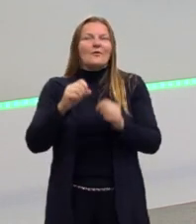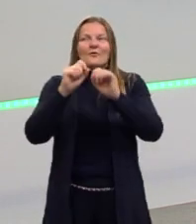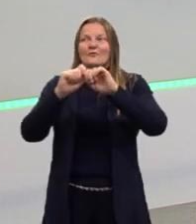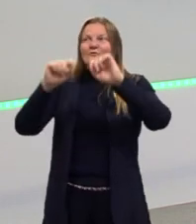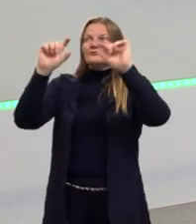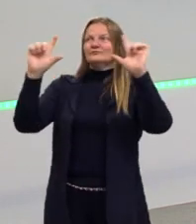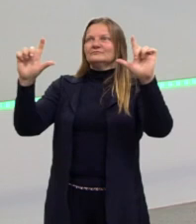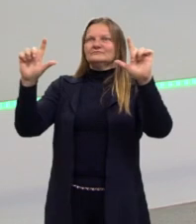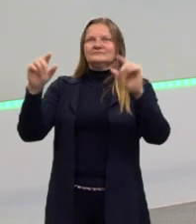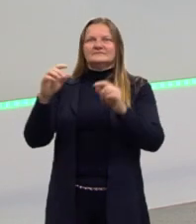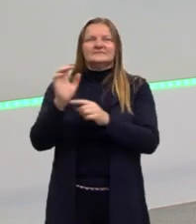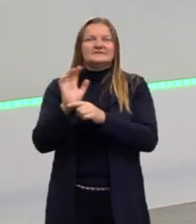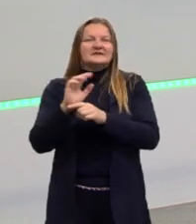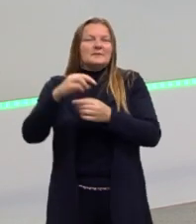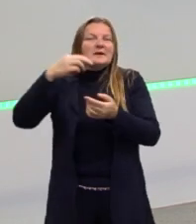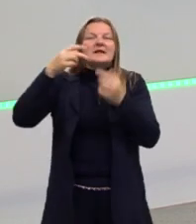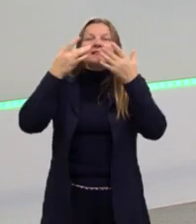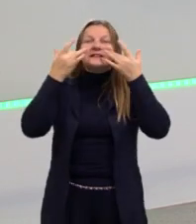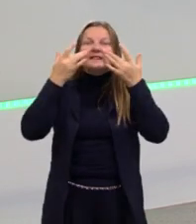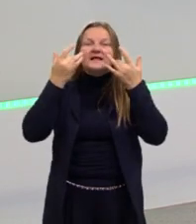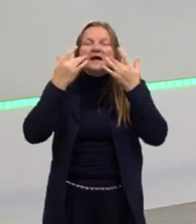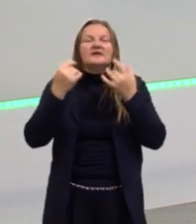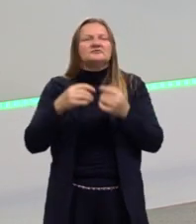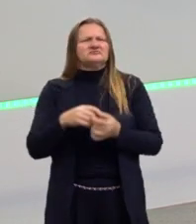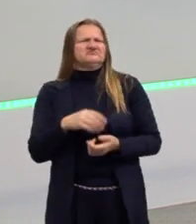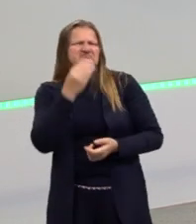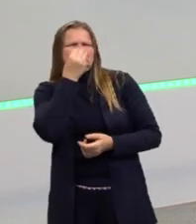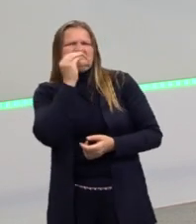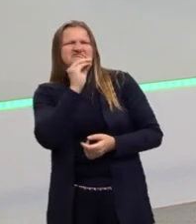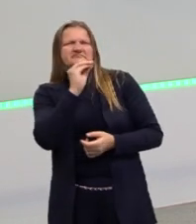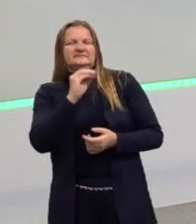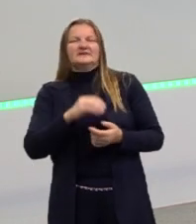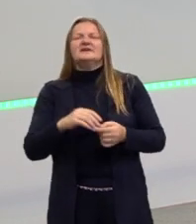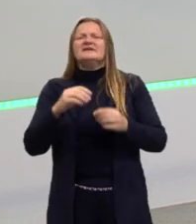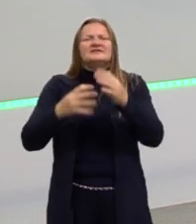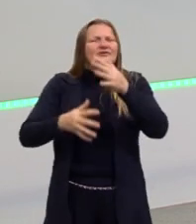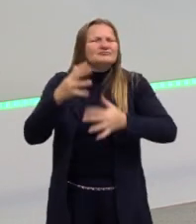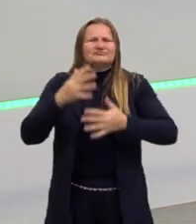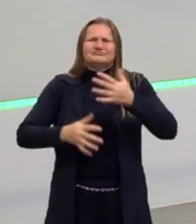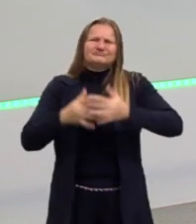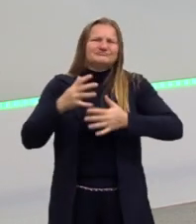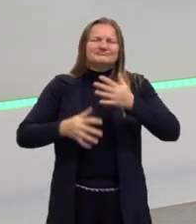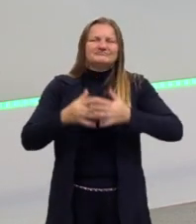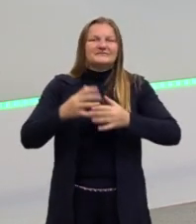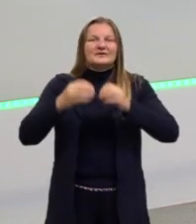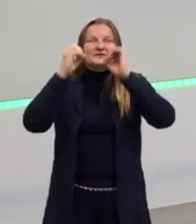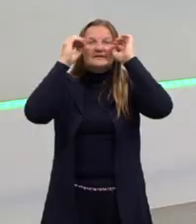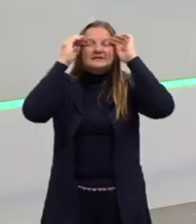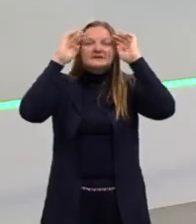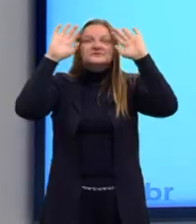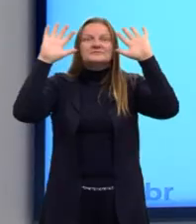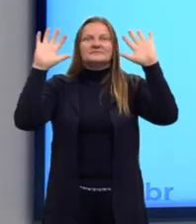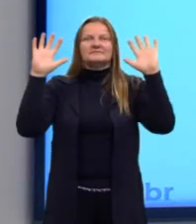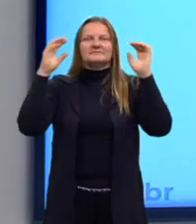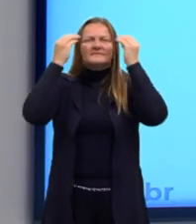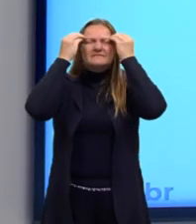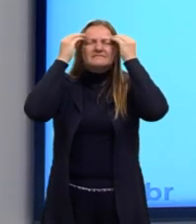dança, um teatro, com preconceitos. Isso só atrapalha o nosso entendimento da arte.